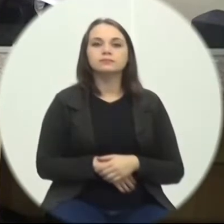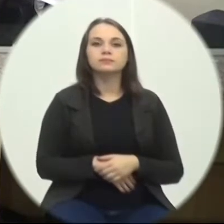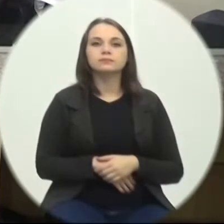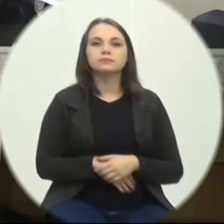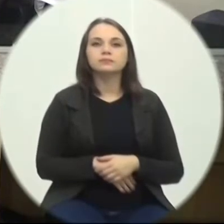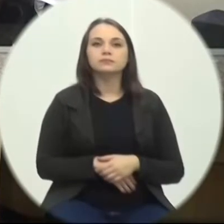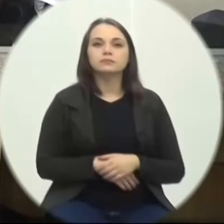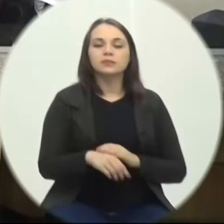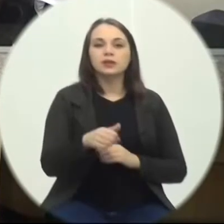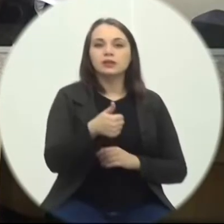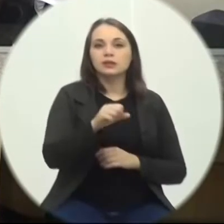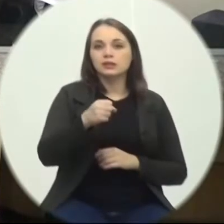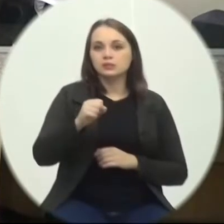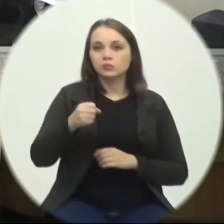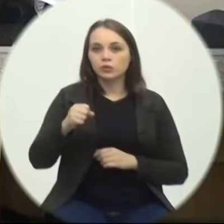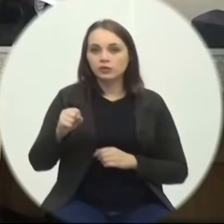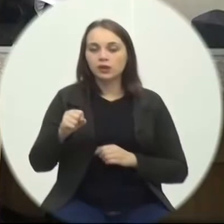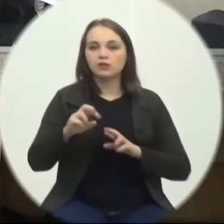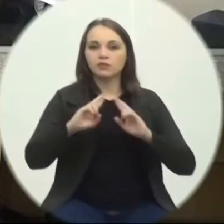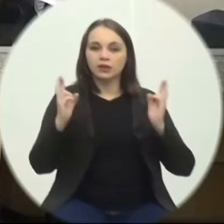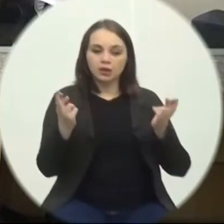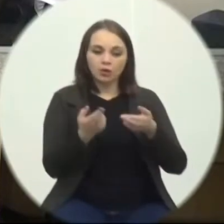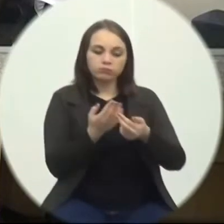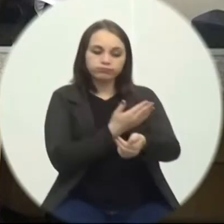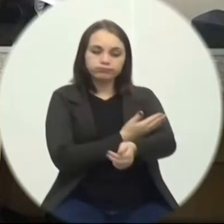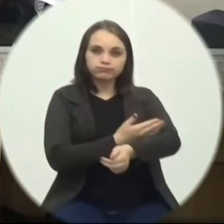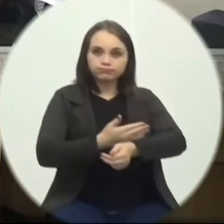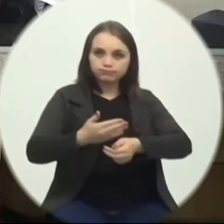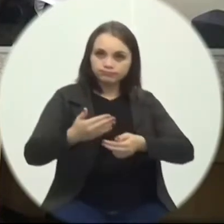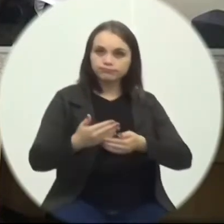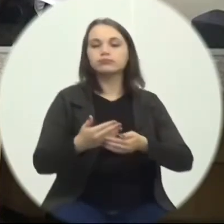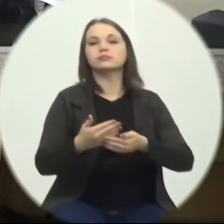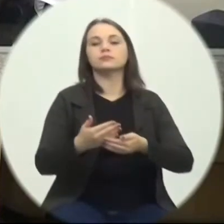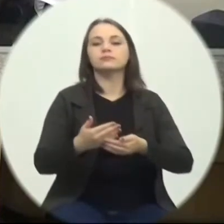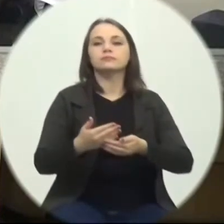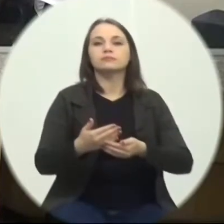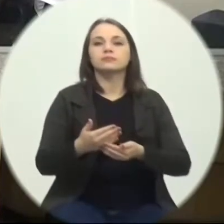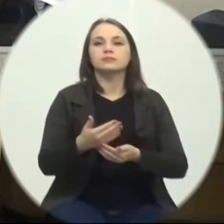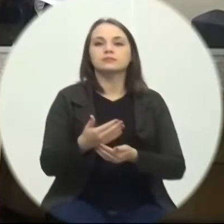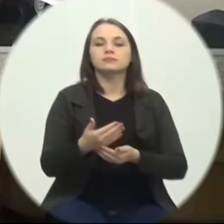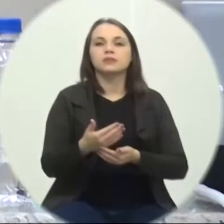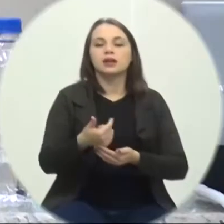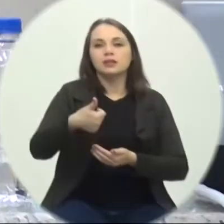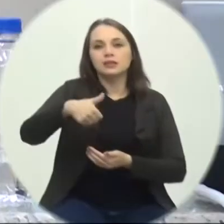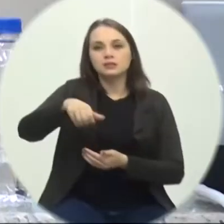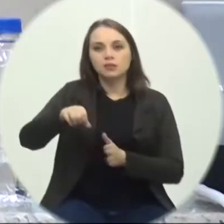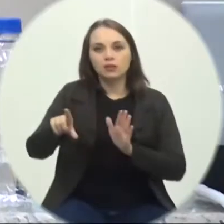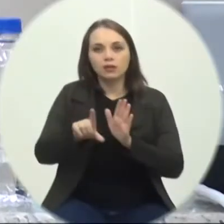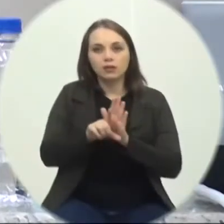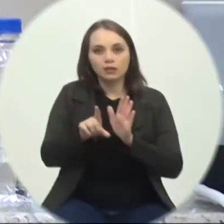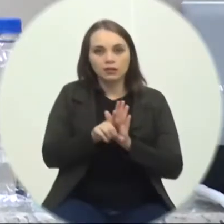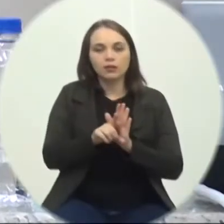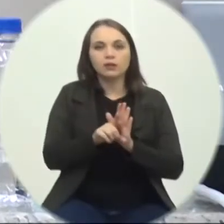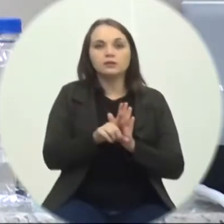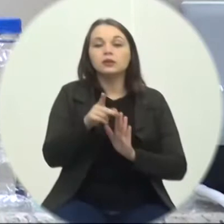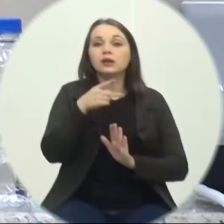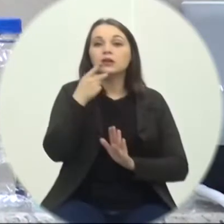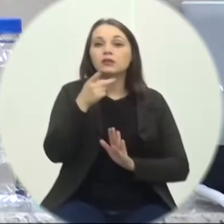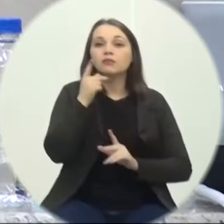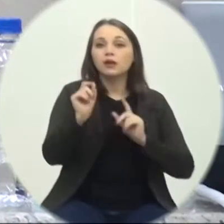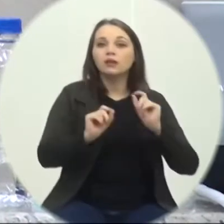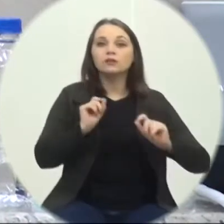Décima oitava Sessão ordinária Da primeira sessão Legislativa Da décima norma Legislatura Conforme resolução Número 10-2020 Grande